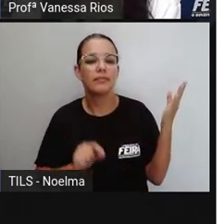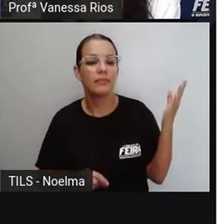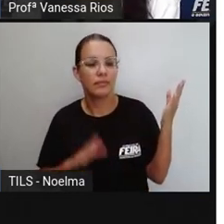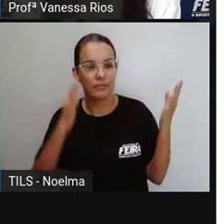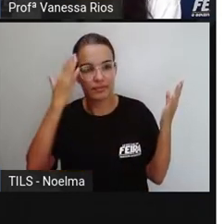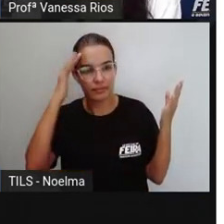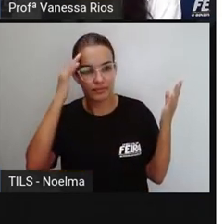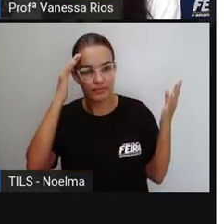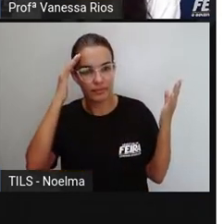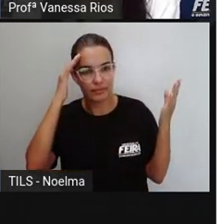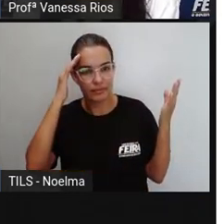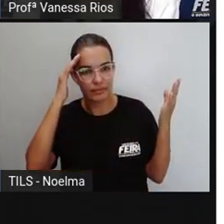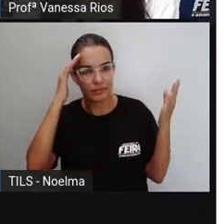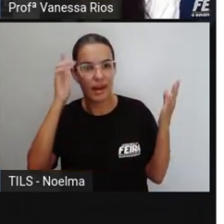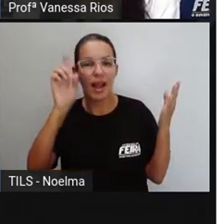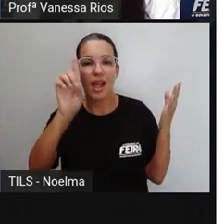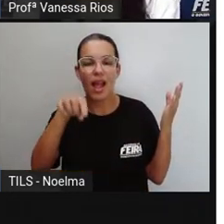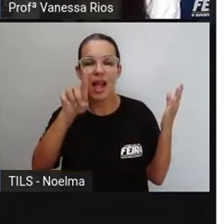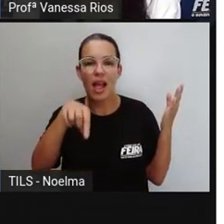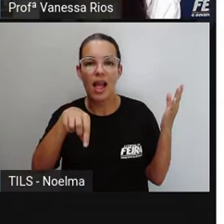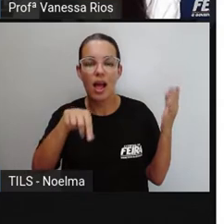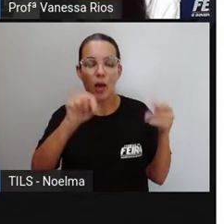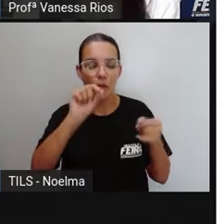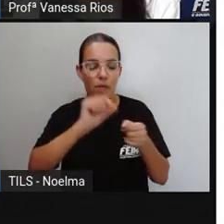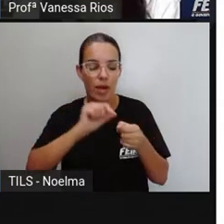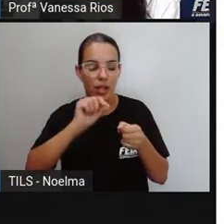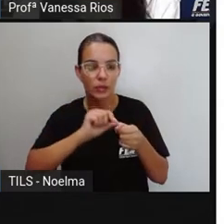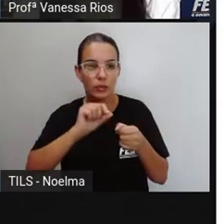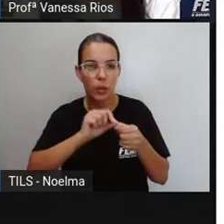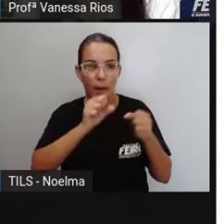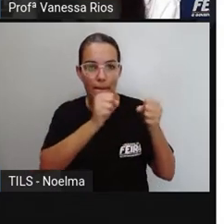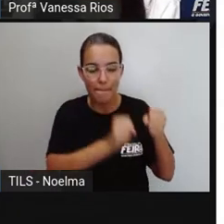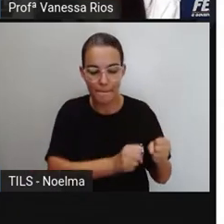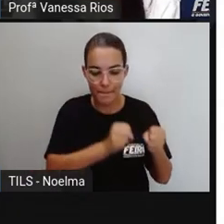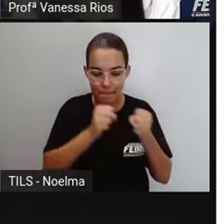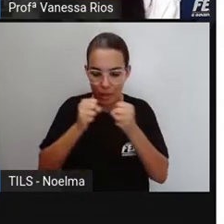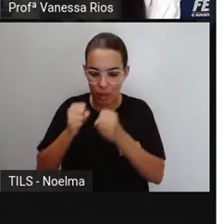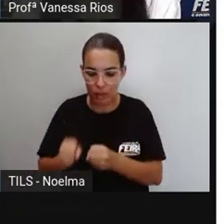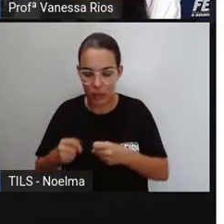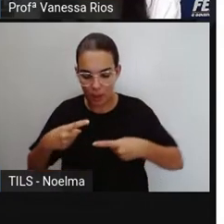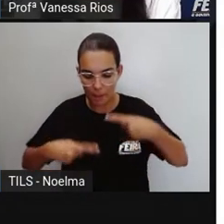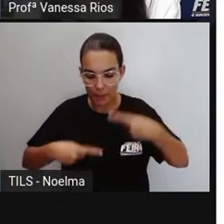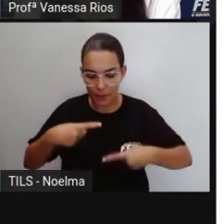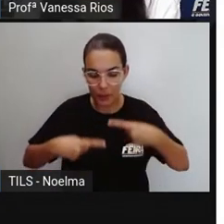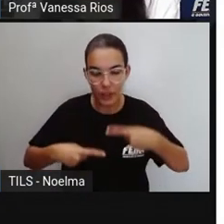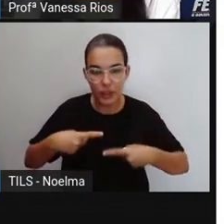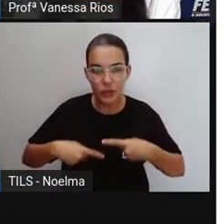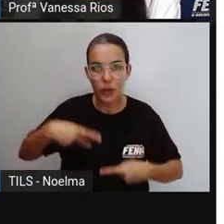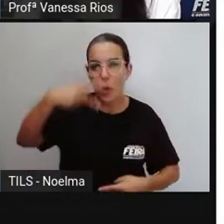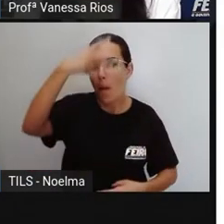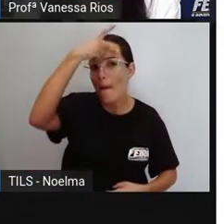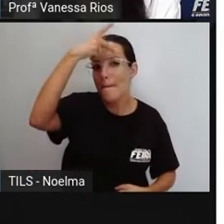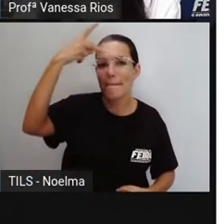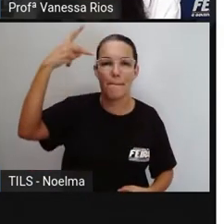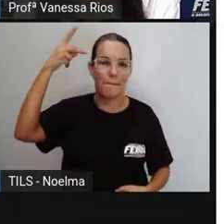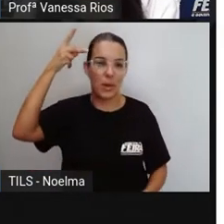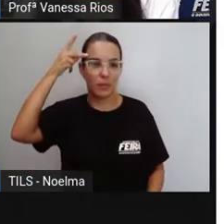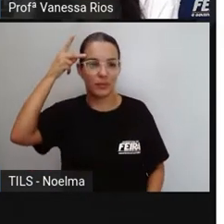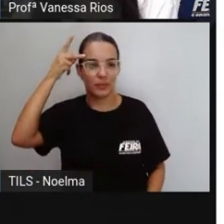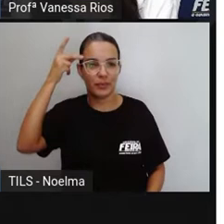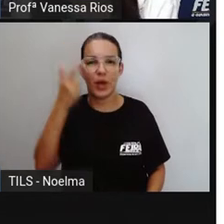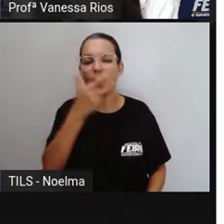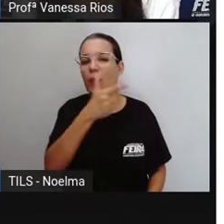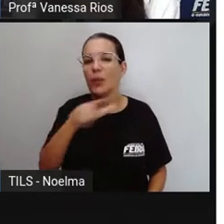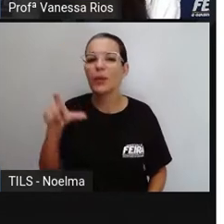entendida como o exercício do poder político por parte do povo. Outra palavra que